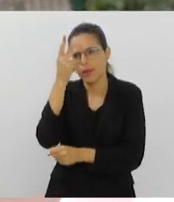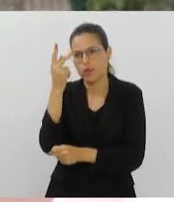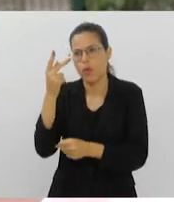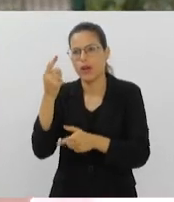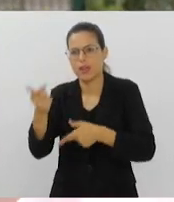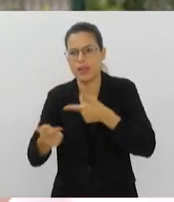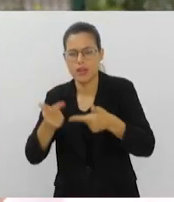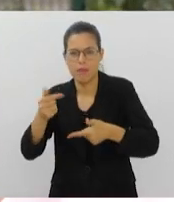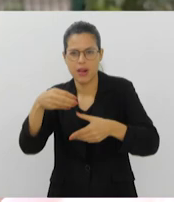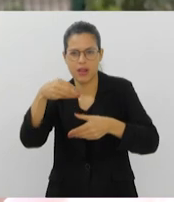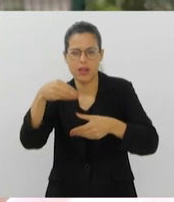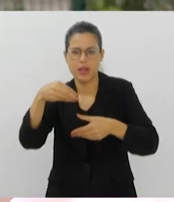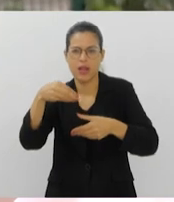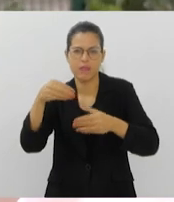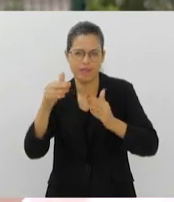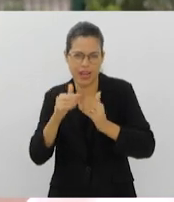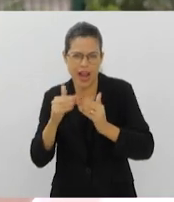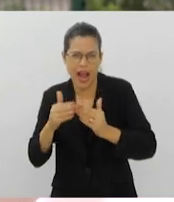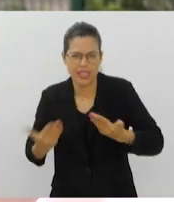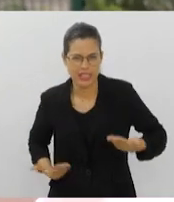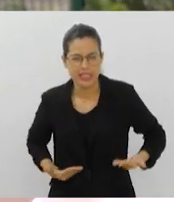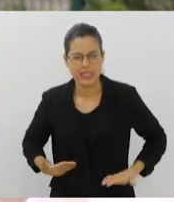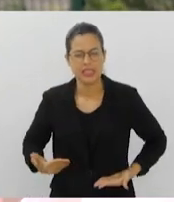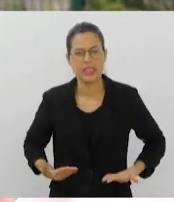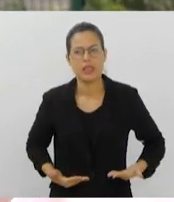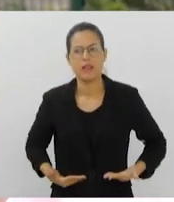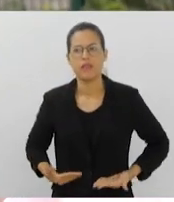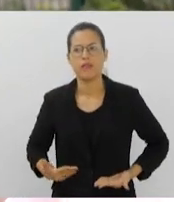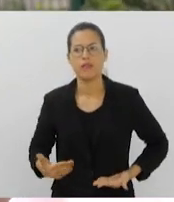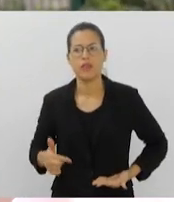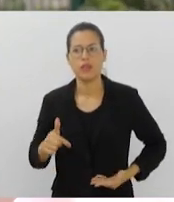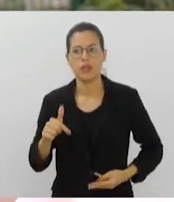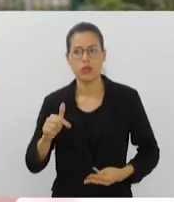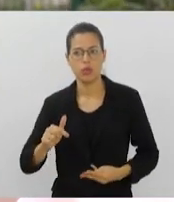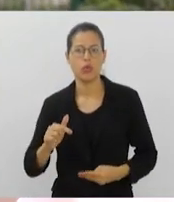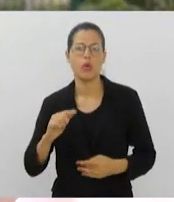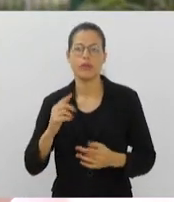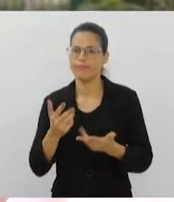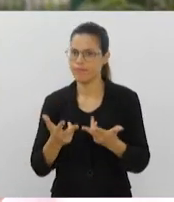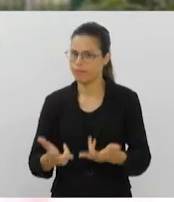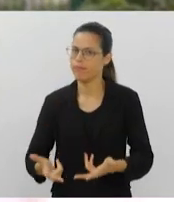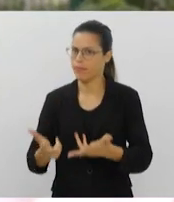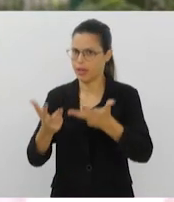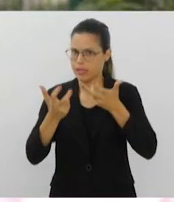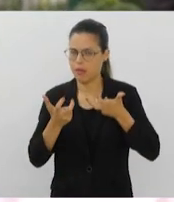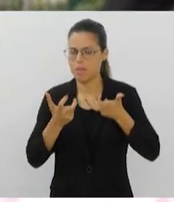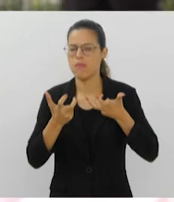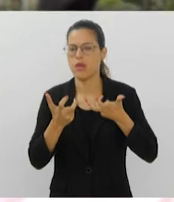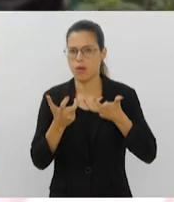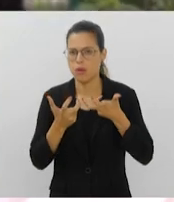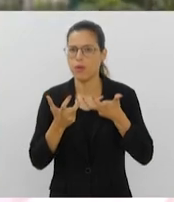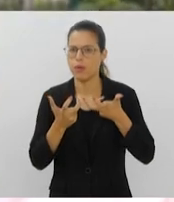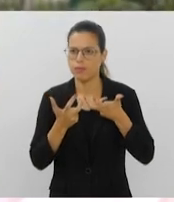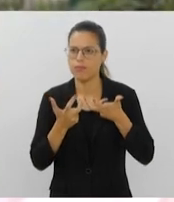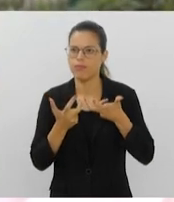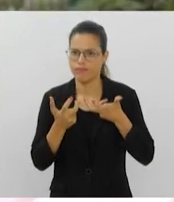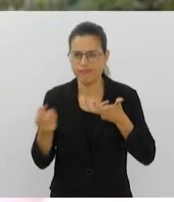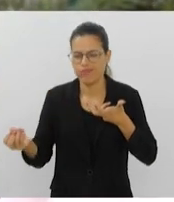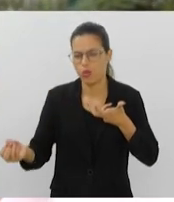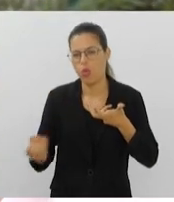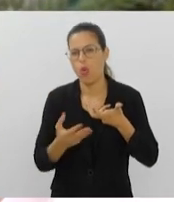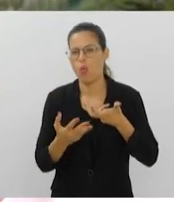um fenômeno que foi identificado de forma muito recente.